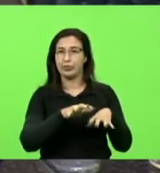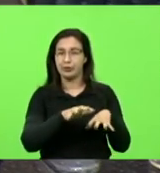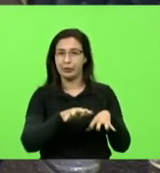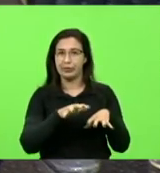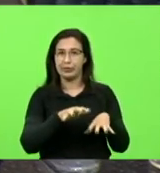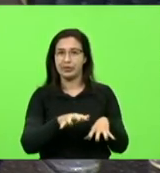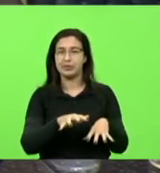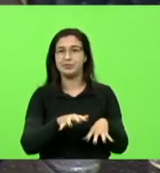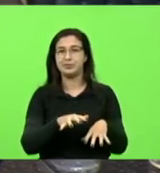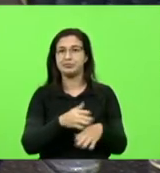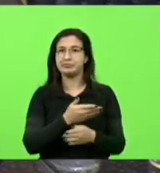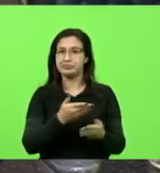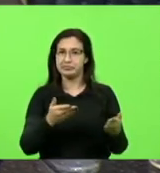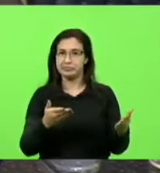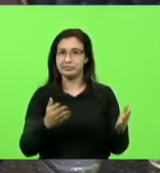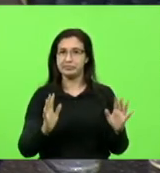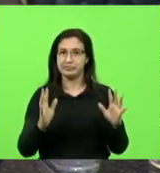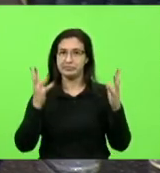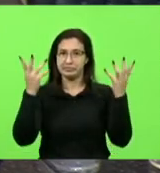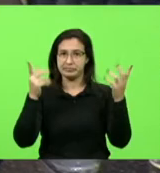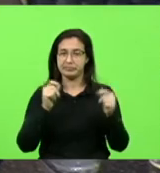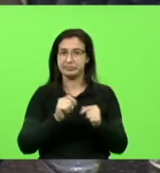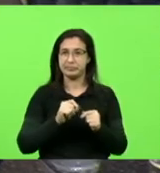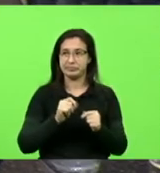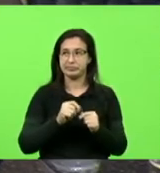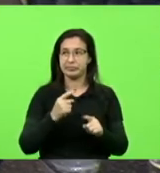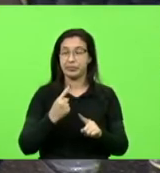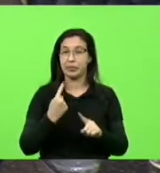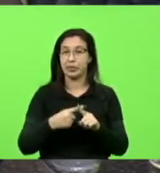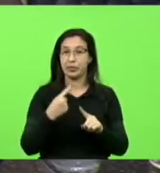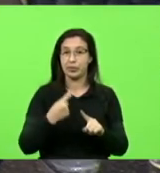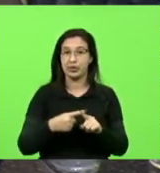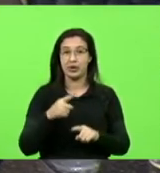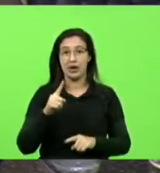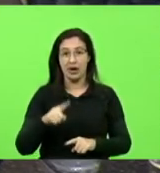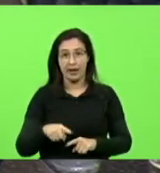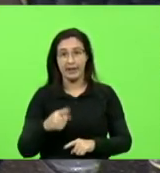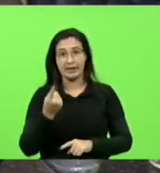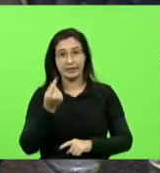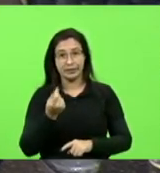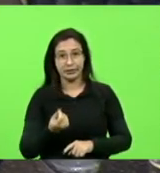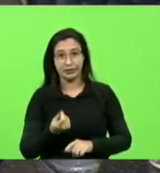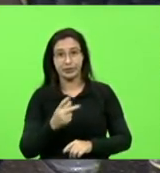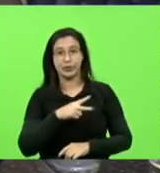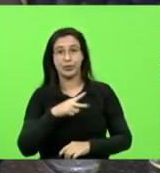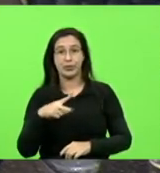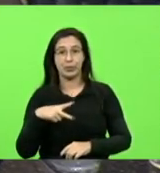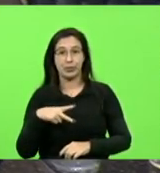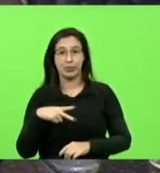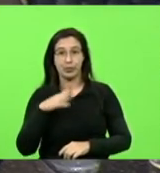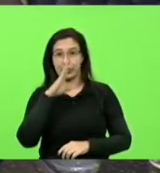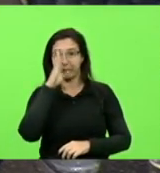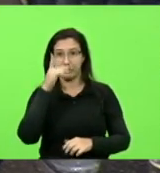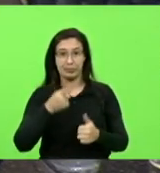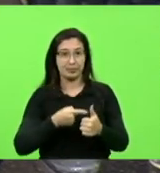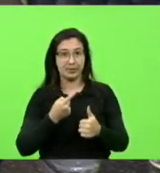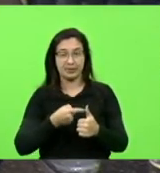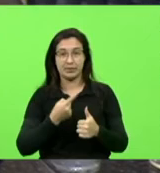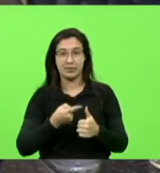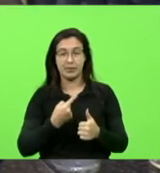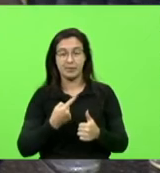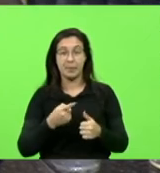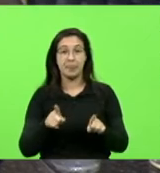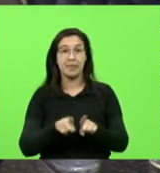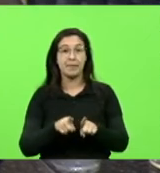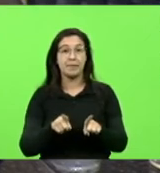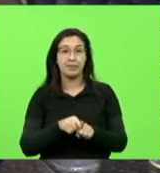esse evento, principalmente porque se trata de dinheiro público, principalmente. E o prefeito da